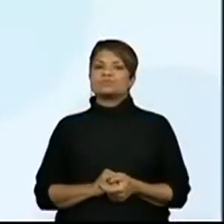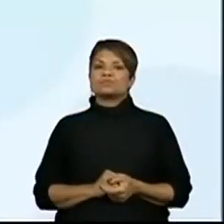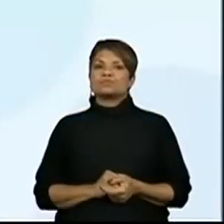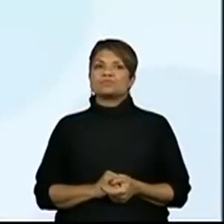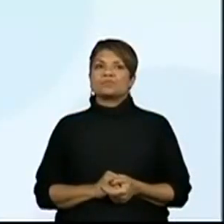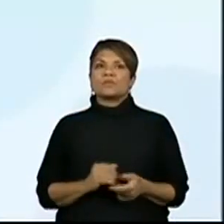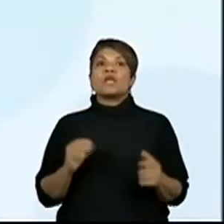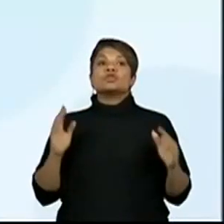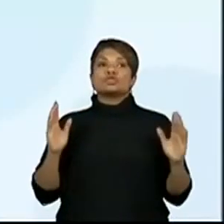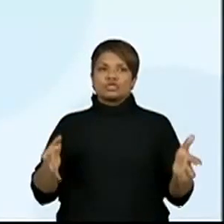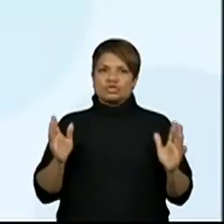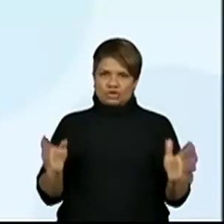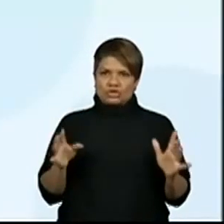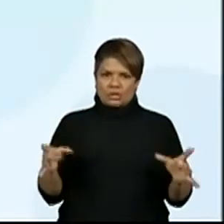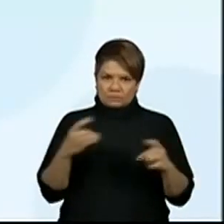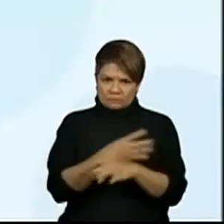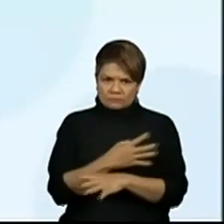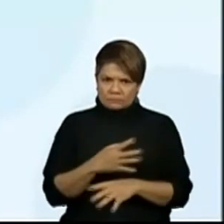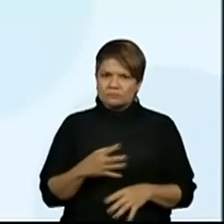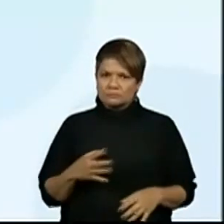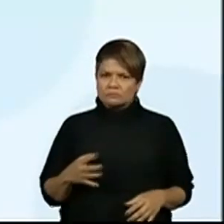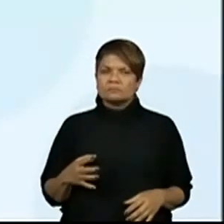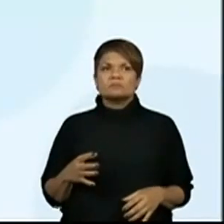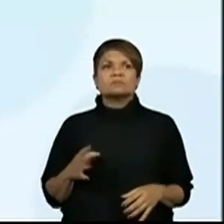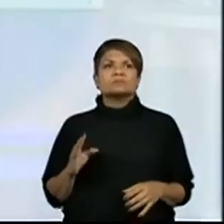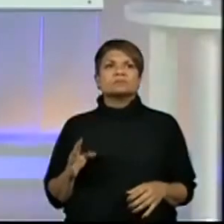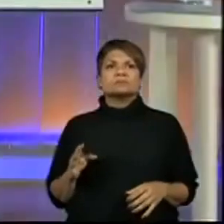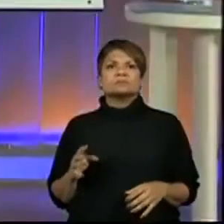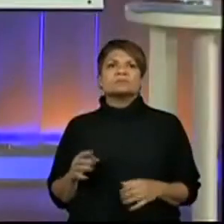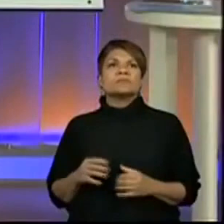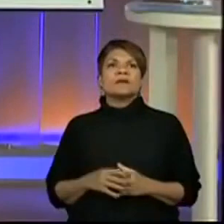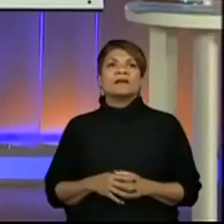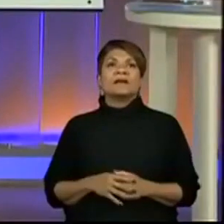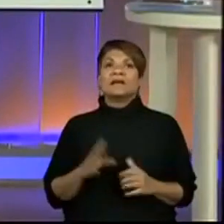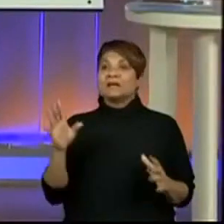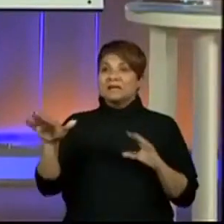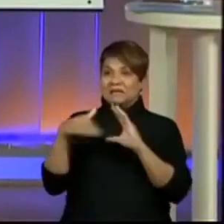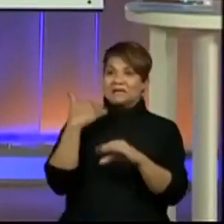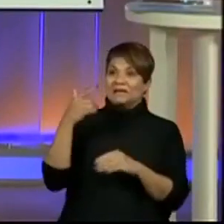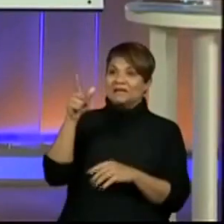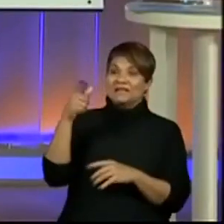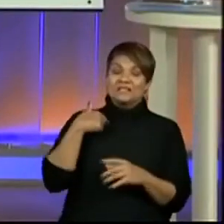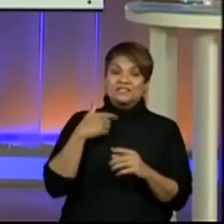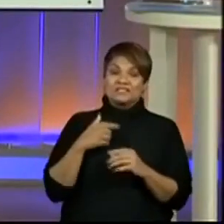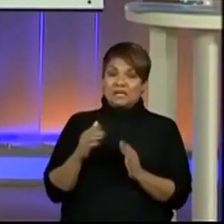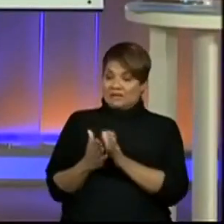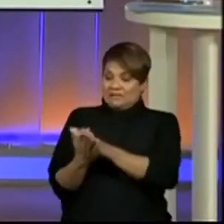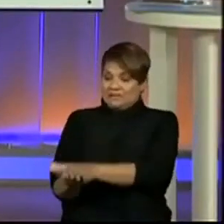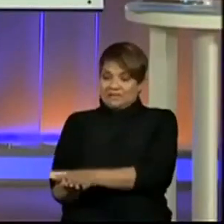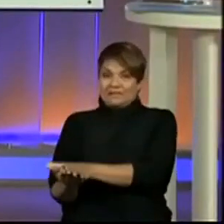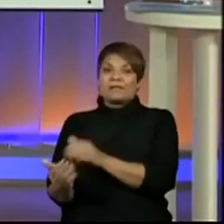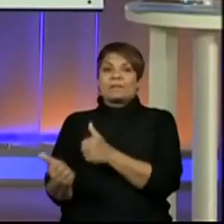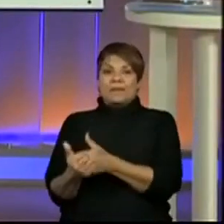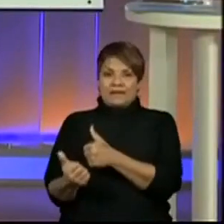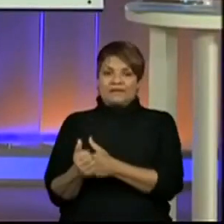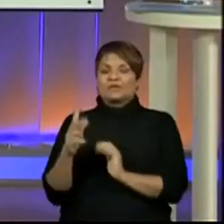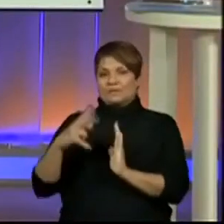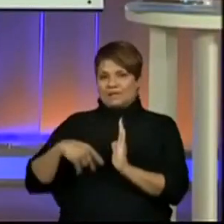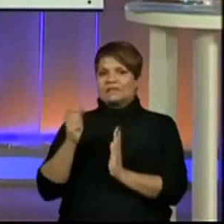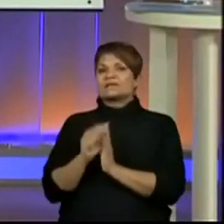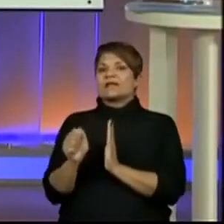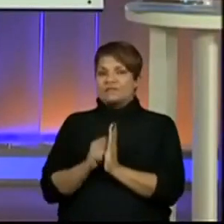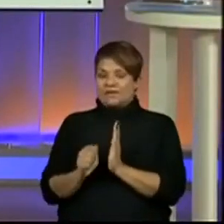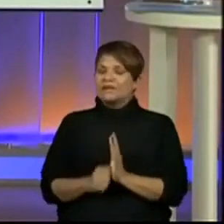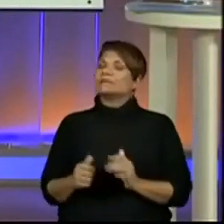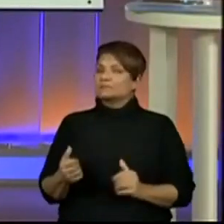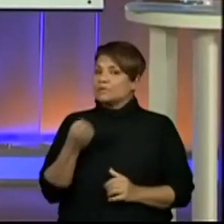Todo mundo já preparado? Eu achei legal. O pessoal falou assim, nossa, eu já deixo o Ler e Escrever perto. Boa. Uma